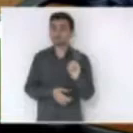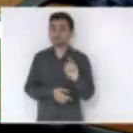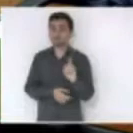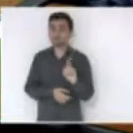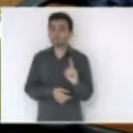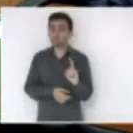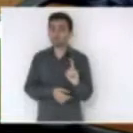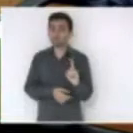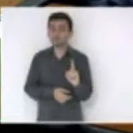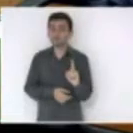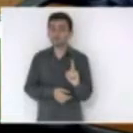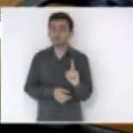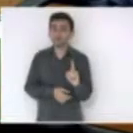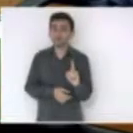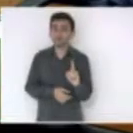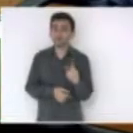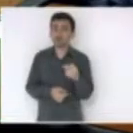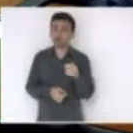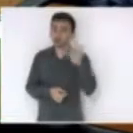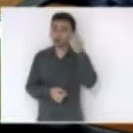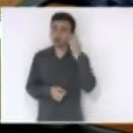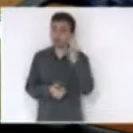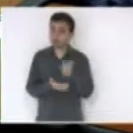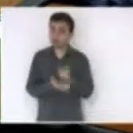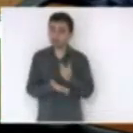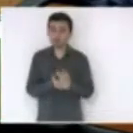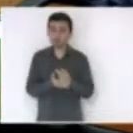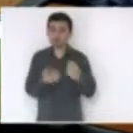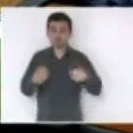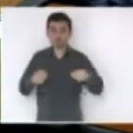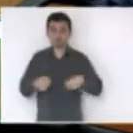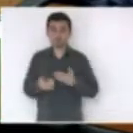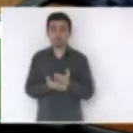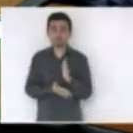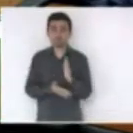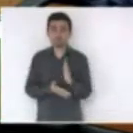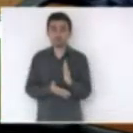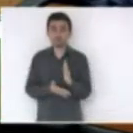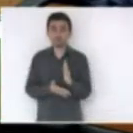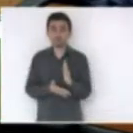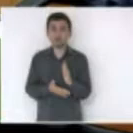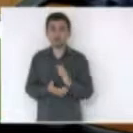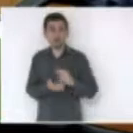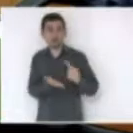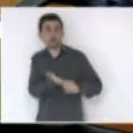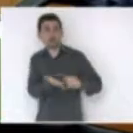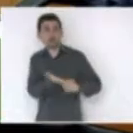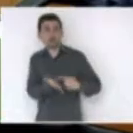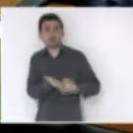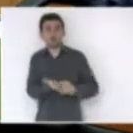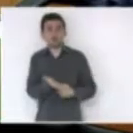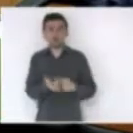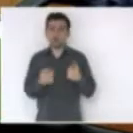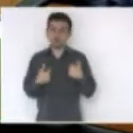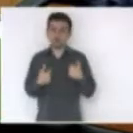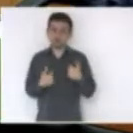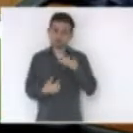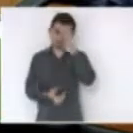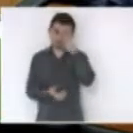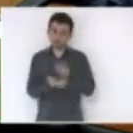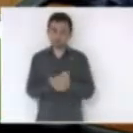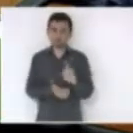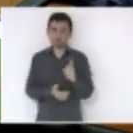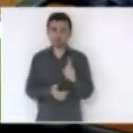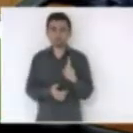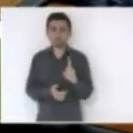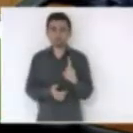não foi aprovada eu acho sempre que tem que aprovar porque eu não sou daqueles que acreditam muito nesse negócio de acordo eu acho que tem que colocar